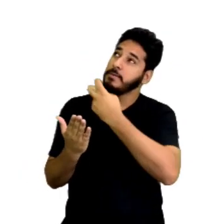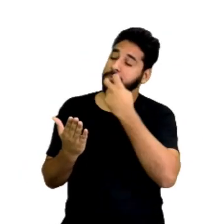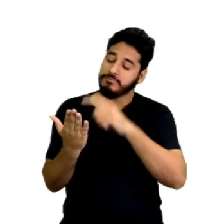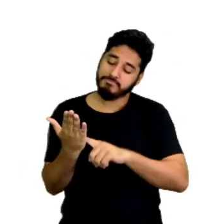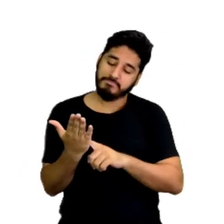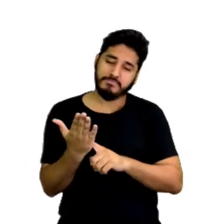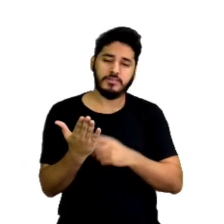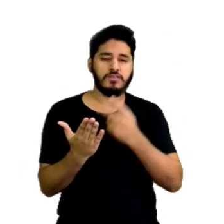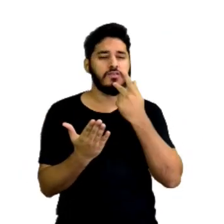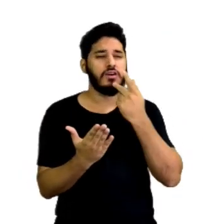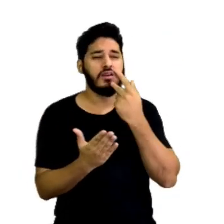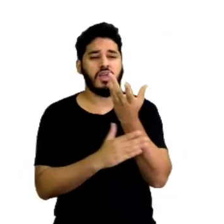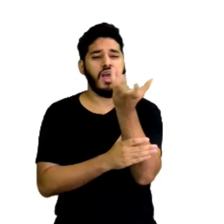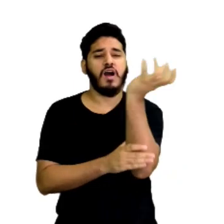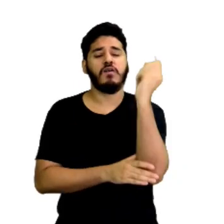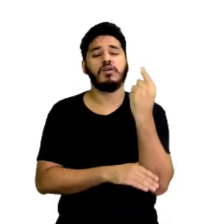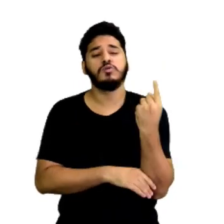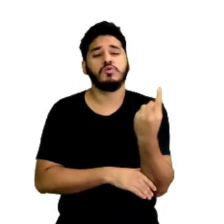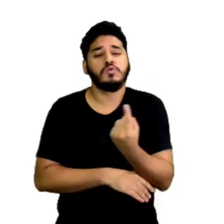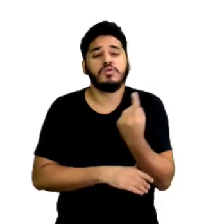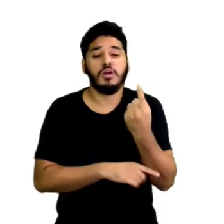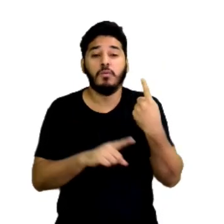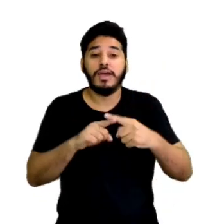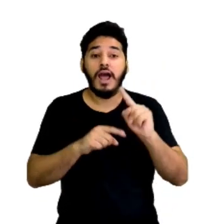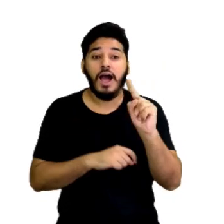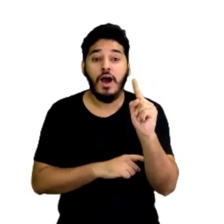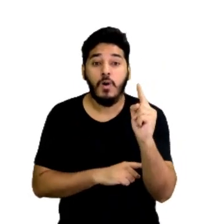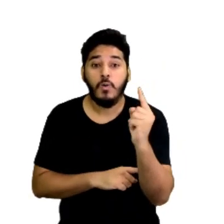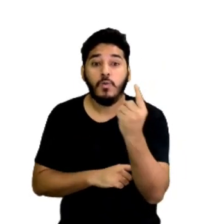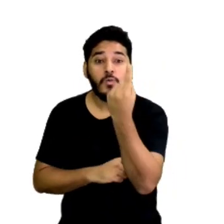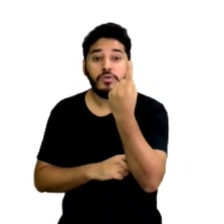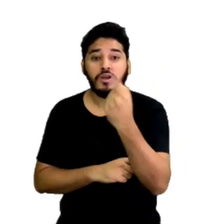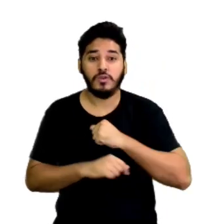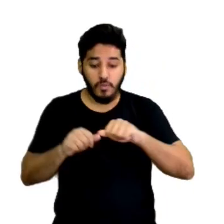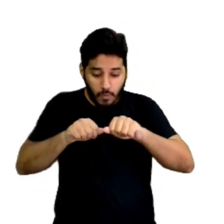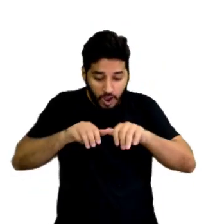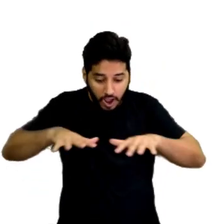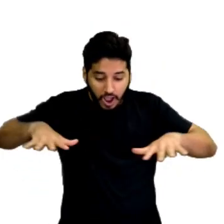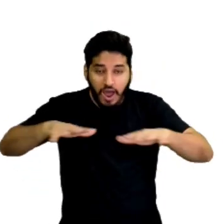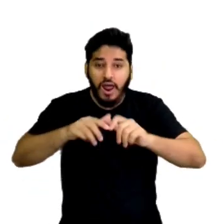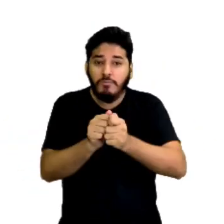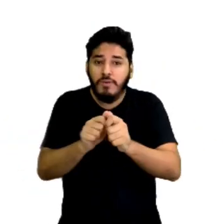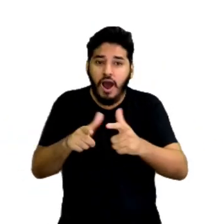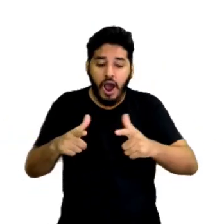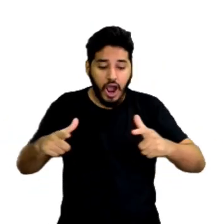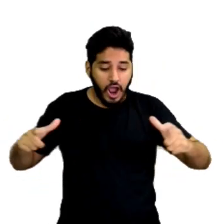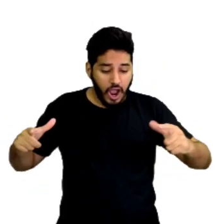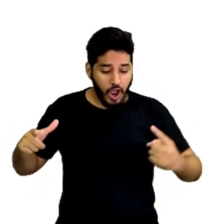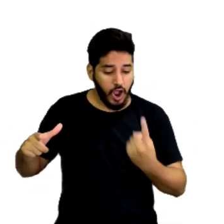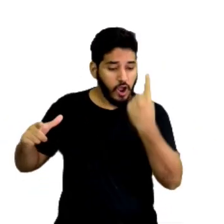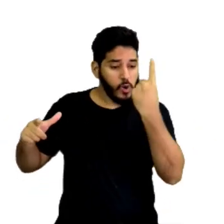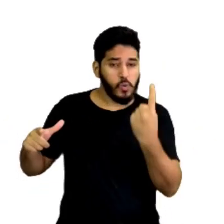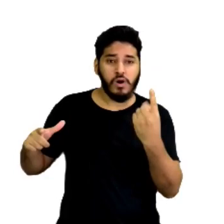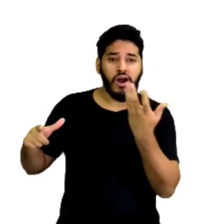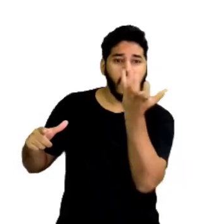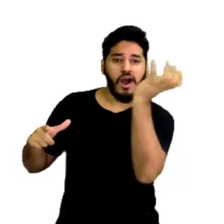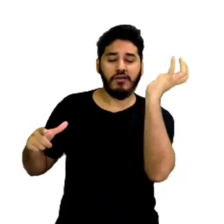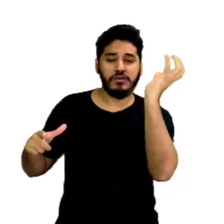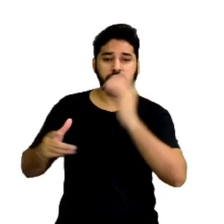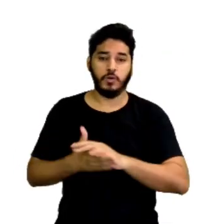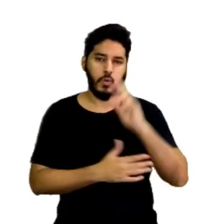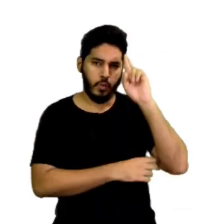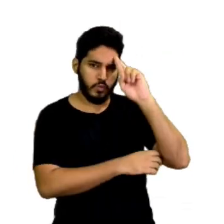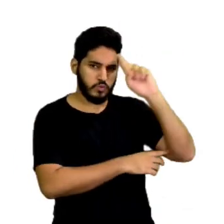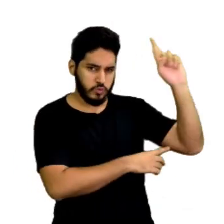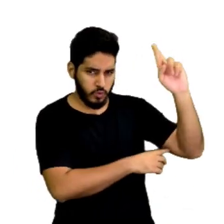era solitária, porque era a única em um terreno enorme. O dono do terreno era um